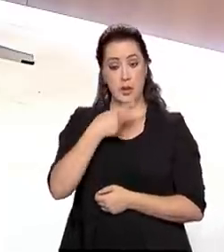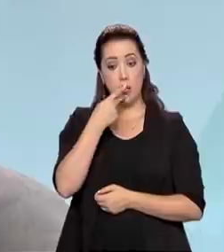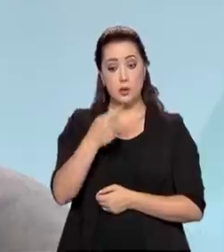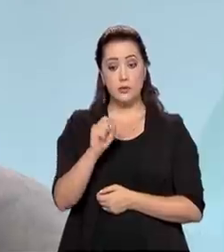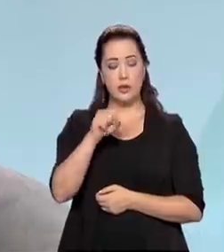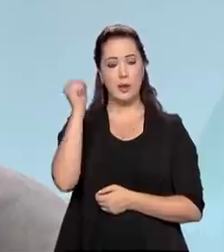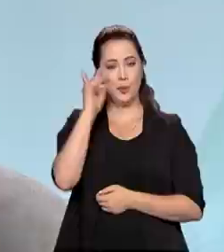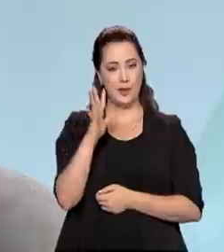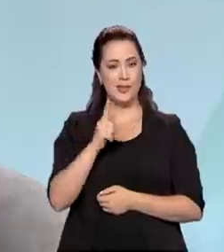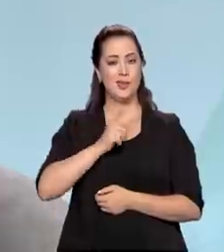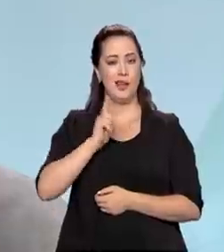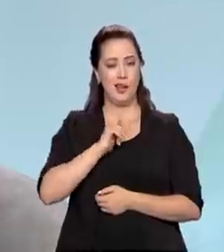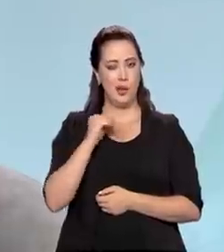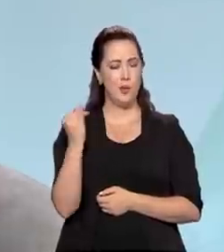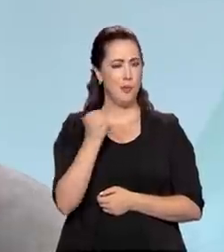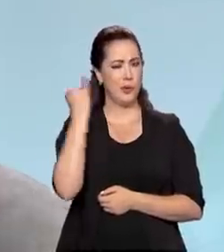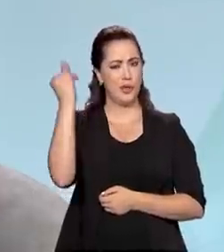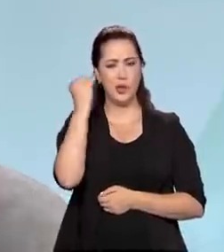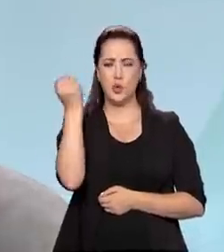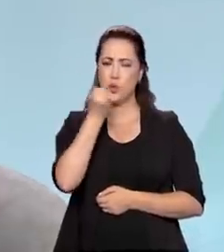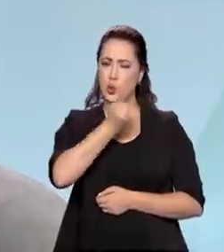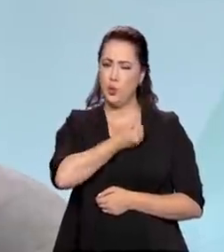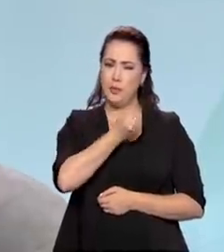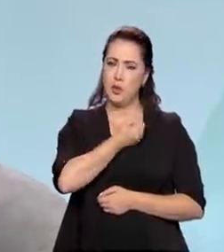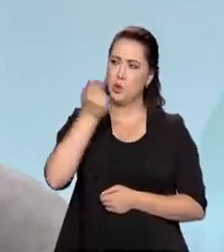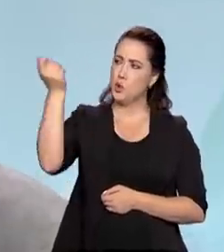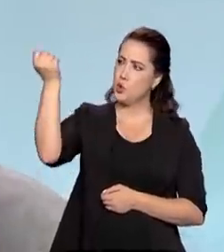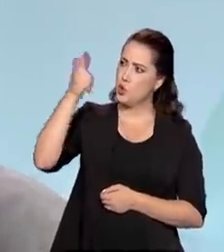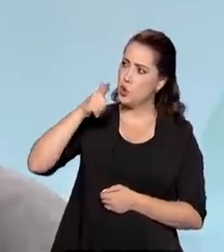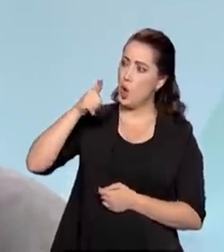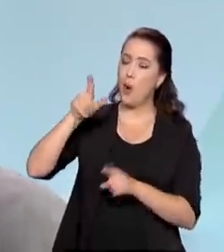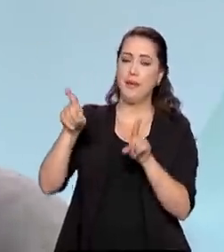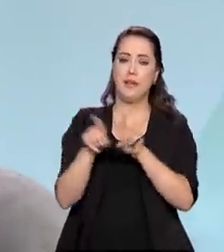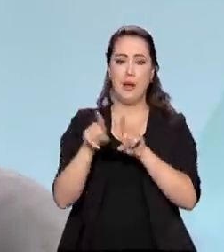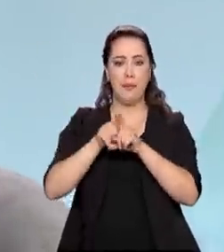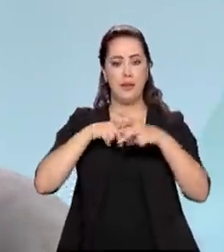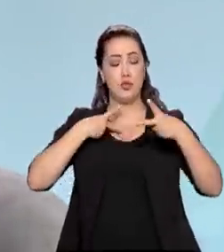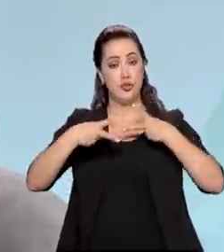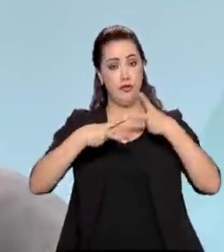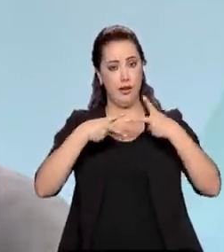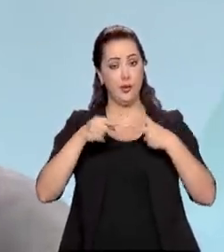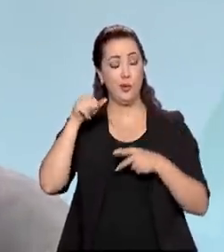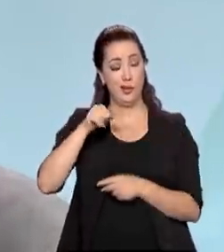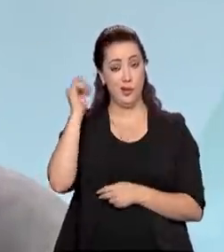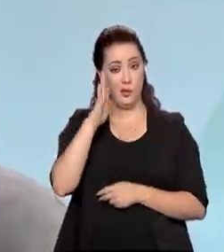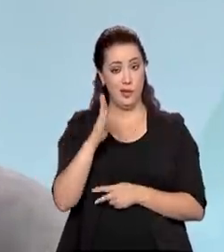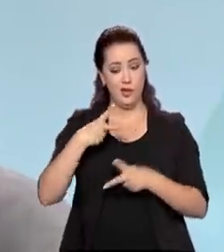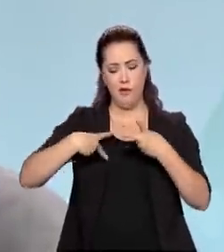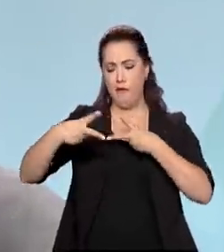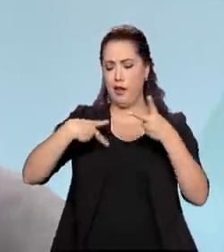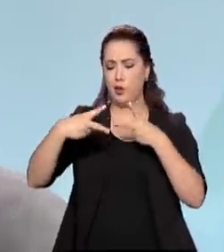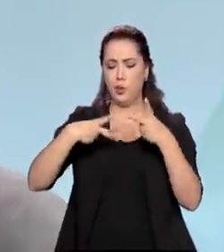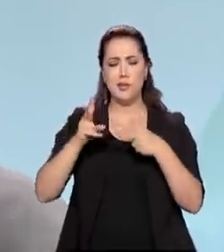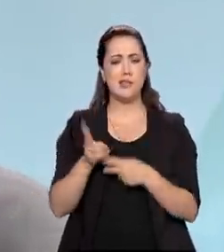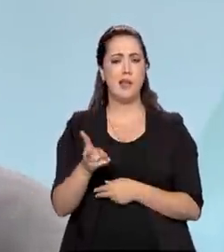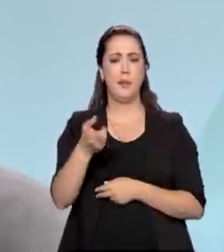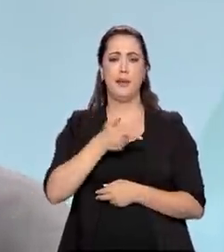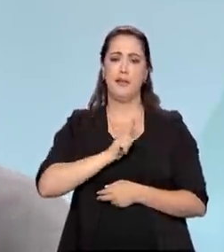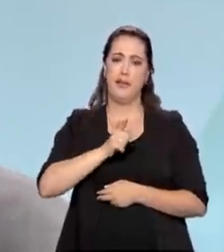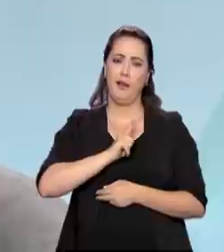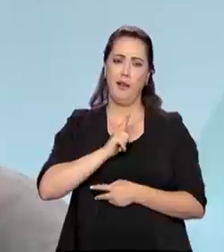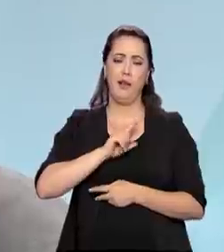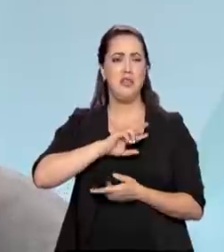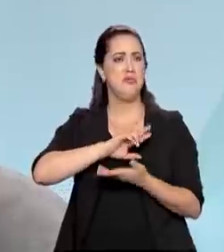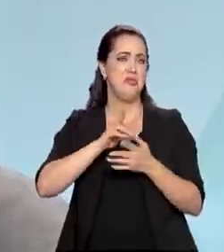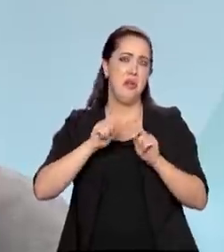e radiação solar e também de vento. Nossos ventos são constantes, variam muito pouco em relação à